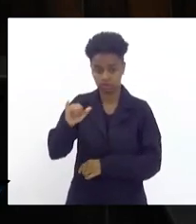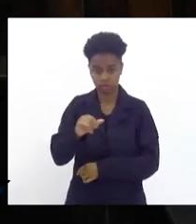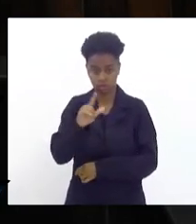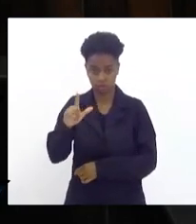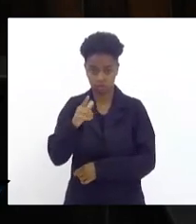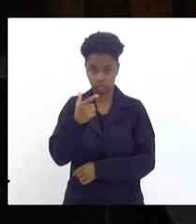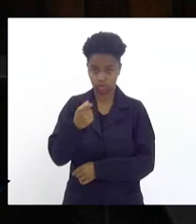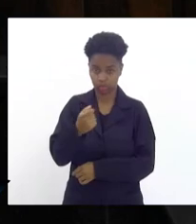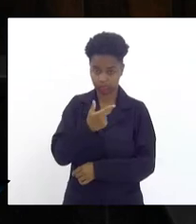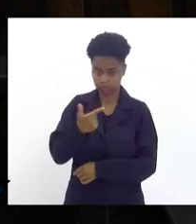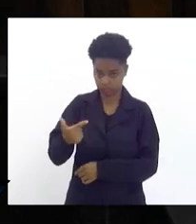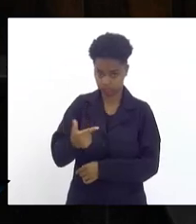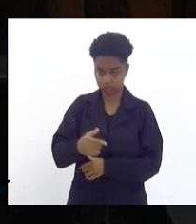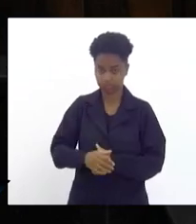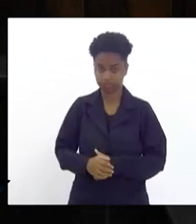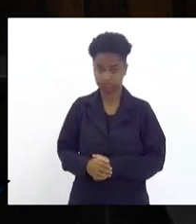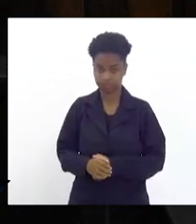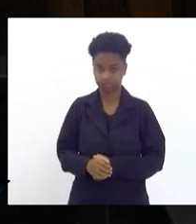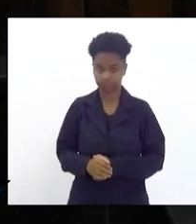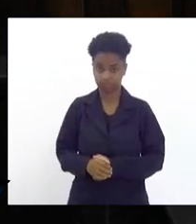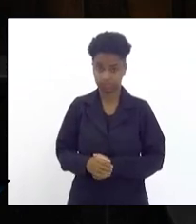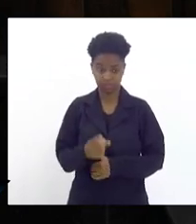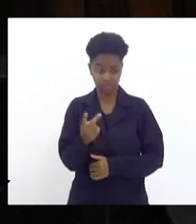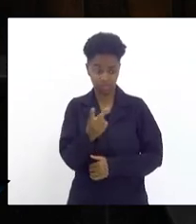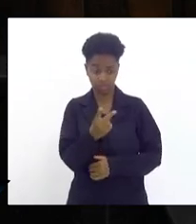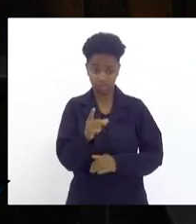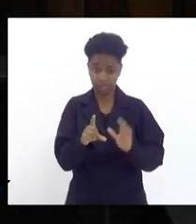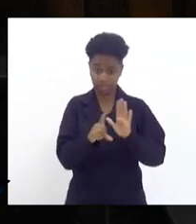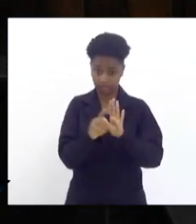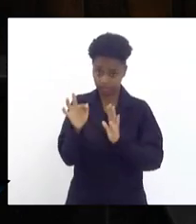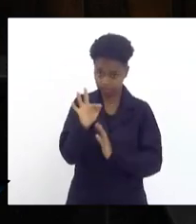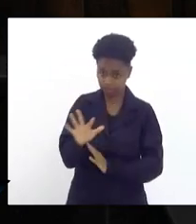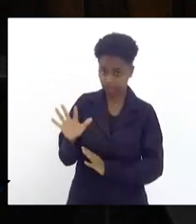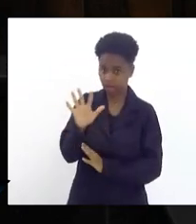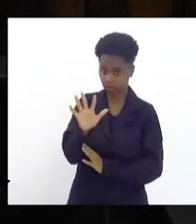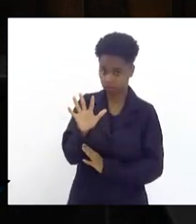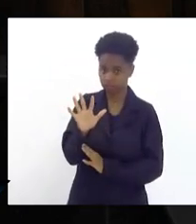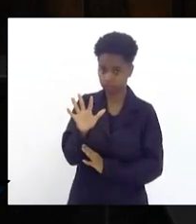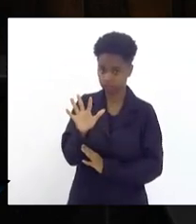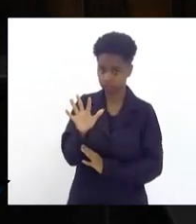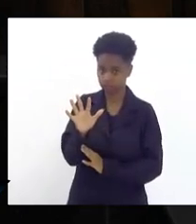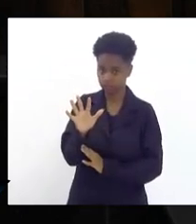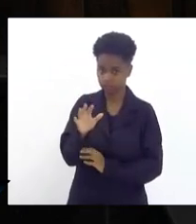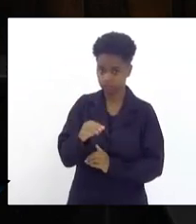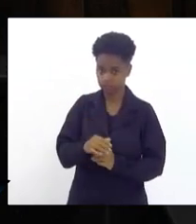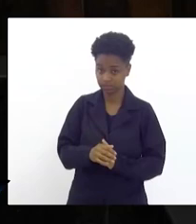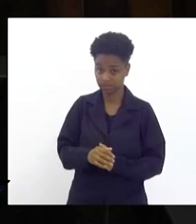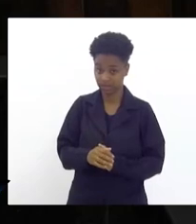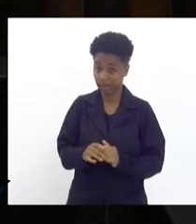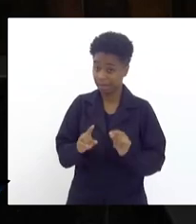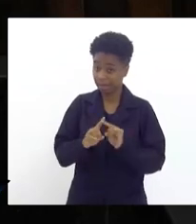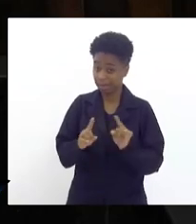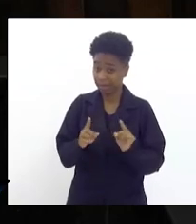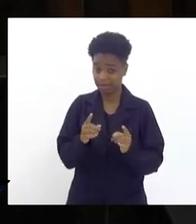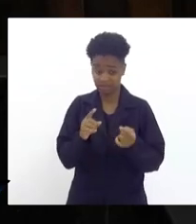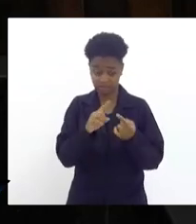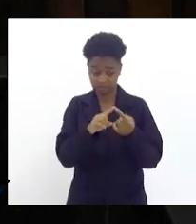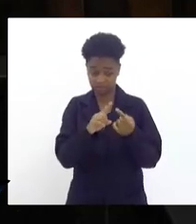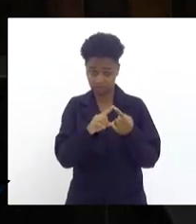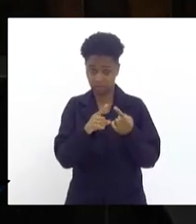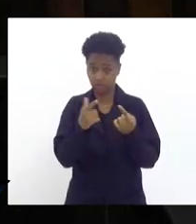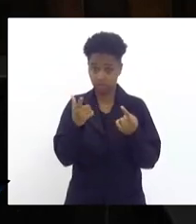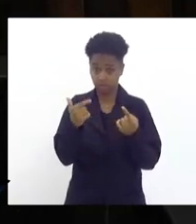22 são duas leis federais. Esta malfadada lei 12